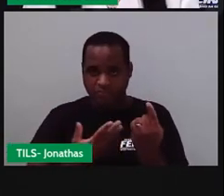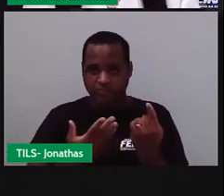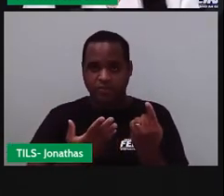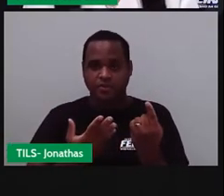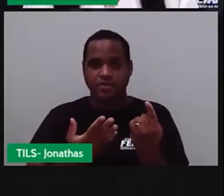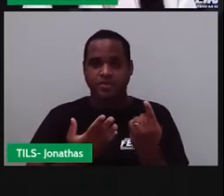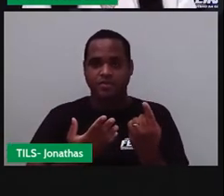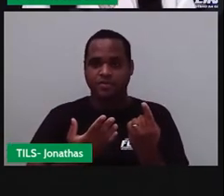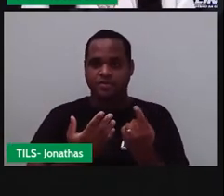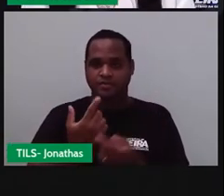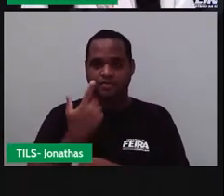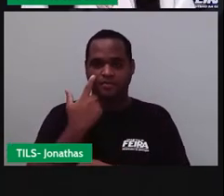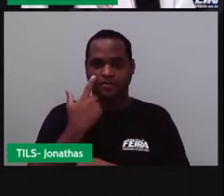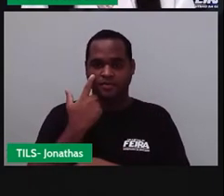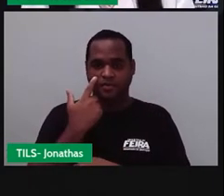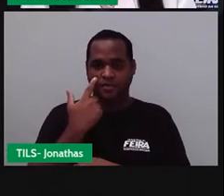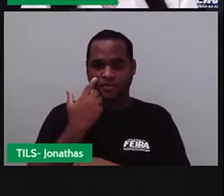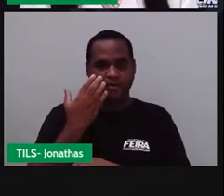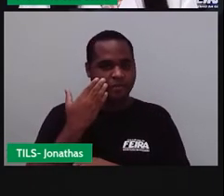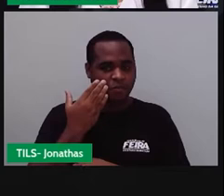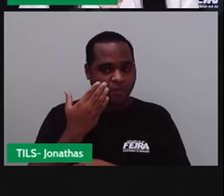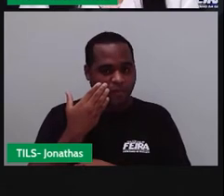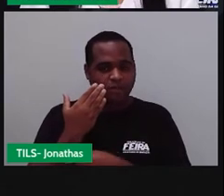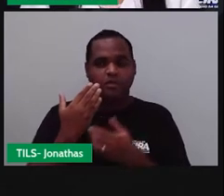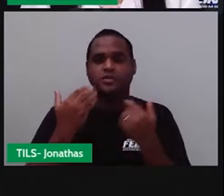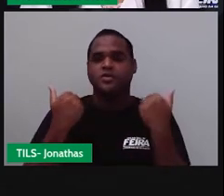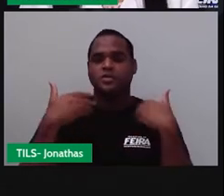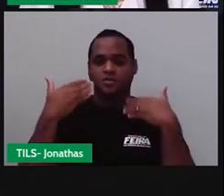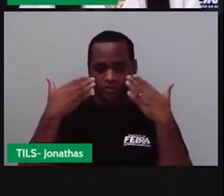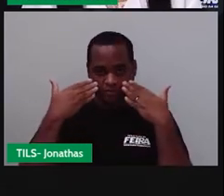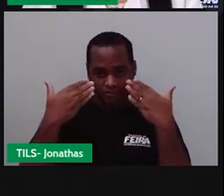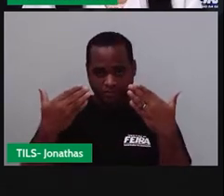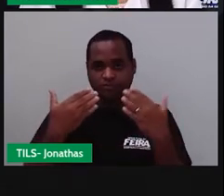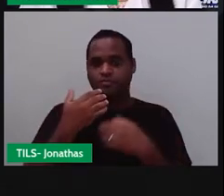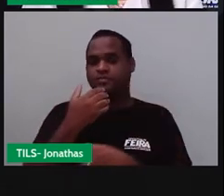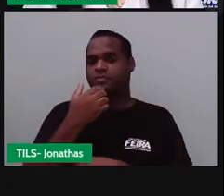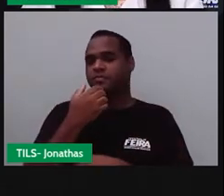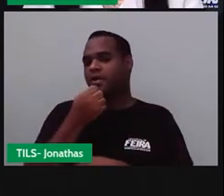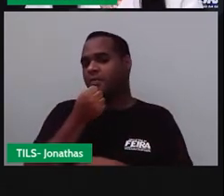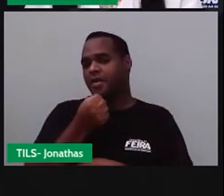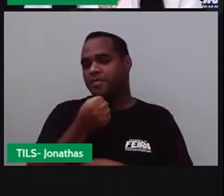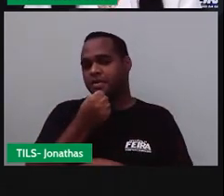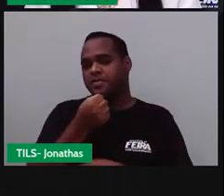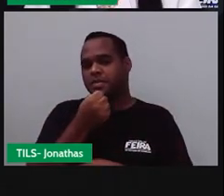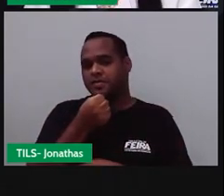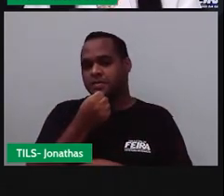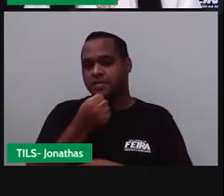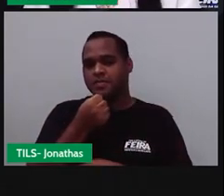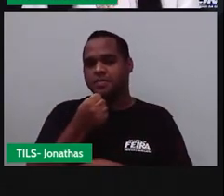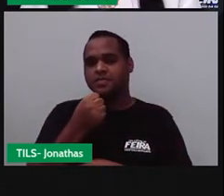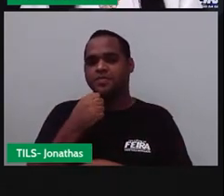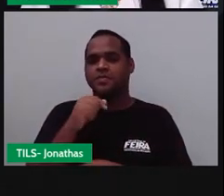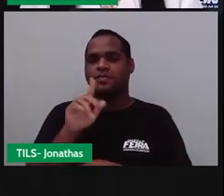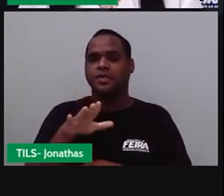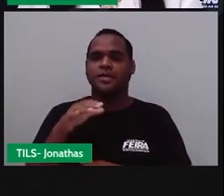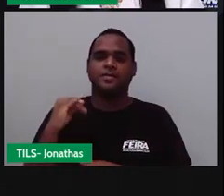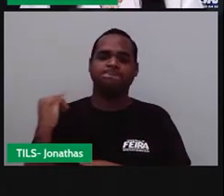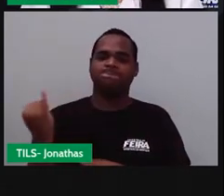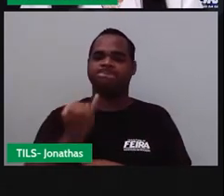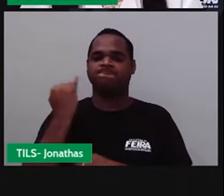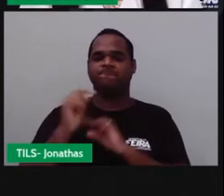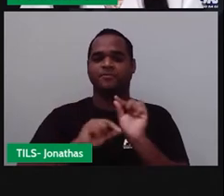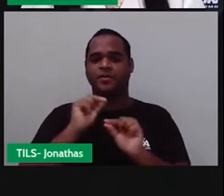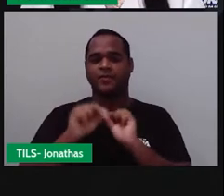Vou mostrar para vocês agora uma reportagem que fala sobre a importância de diversidade. E da